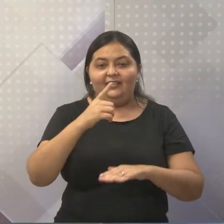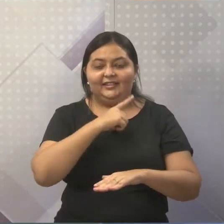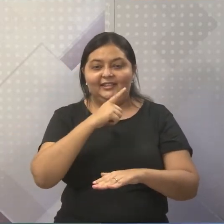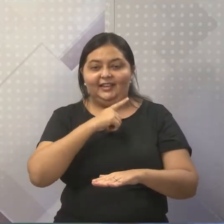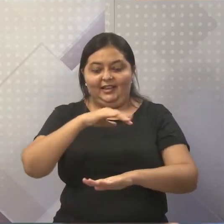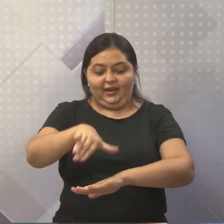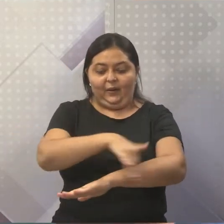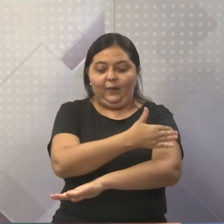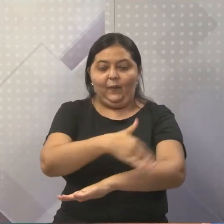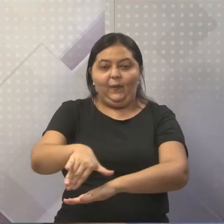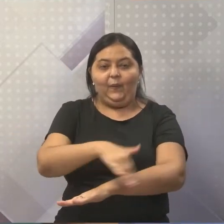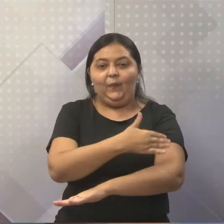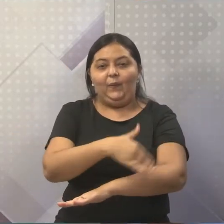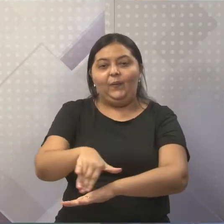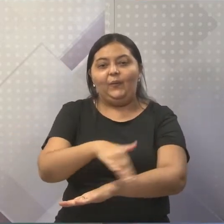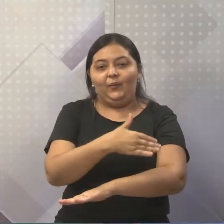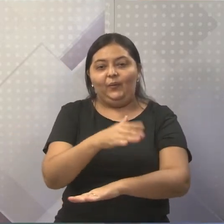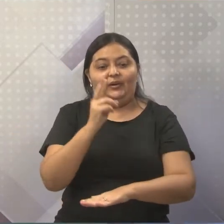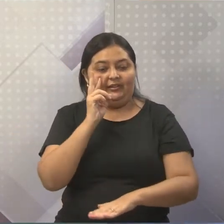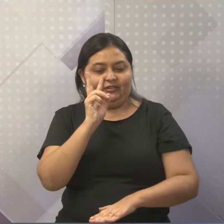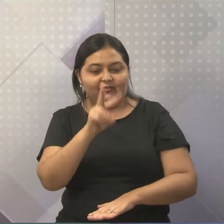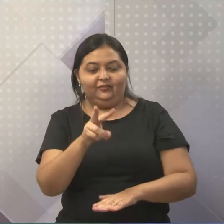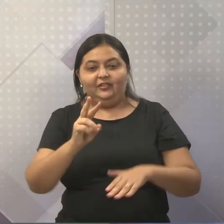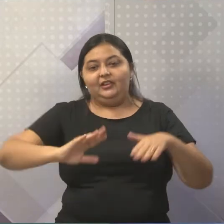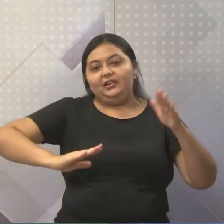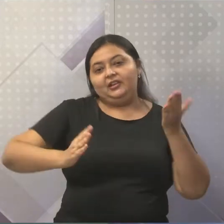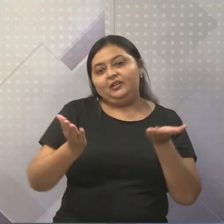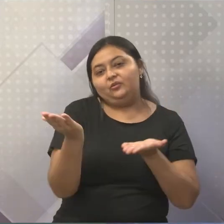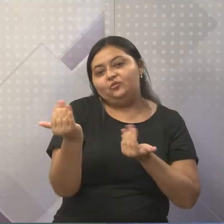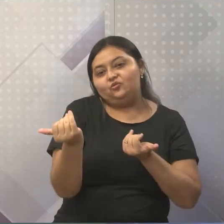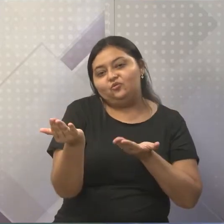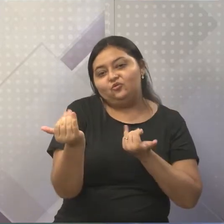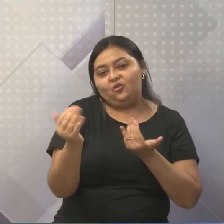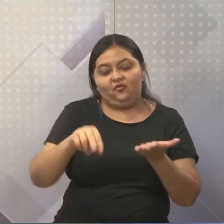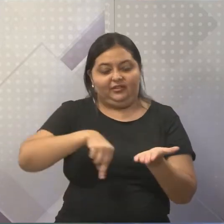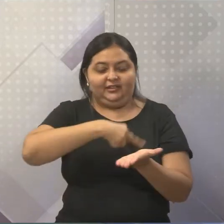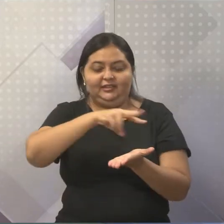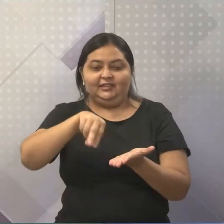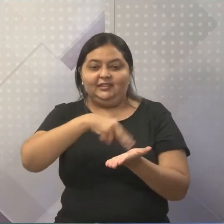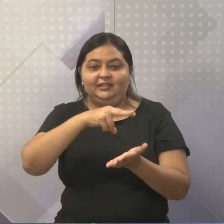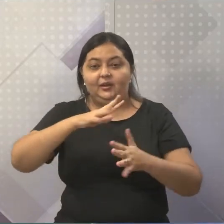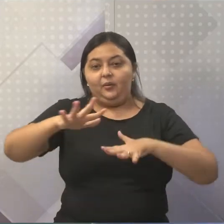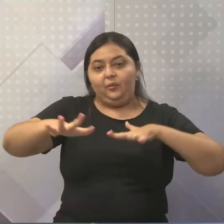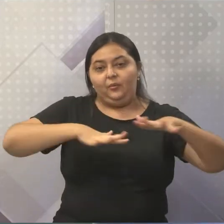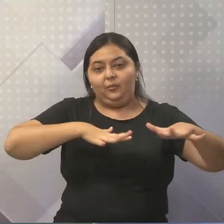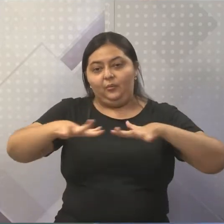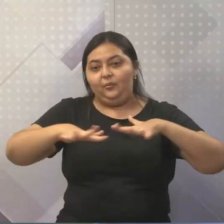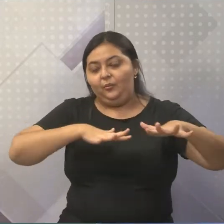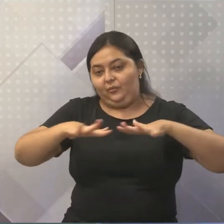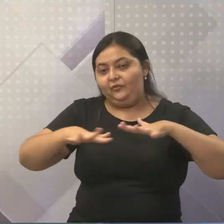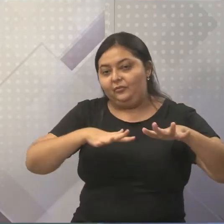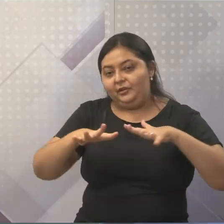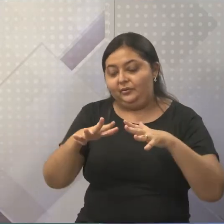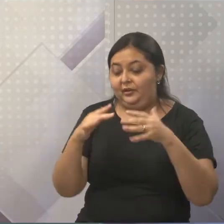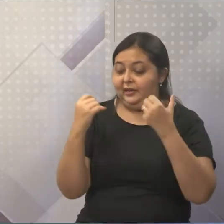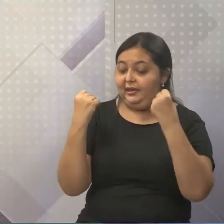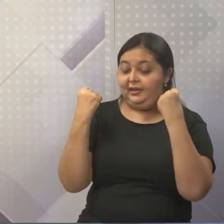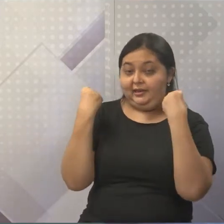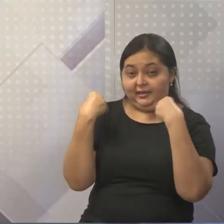fazendo competição de passinhos, né? Isso. E é uma linguagem também aquilo, que cada movimento daquele, lá em educação física,